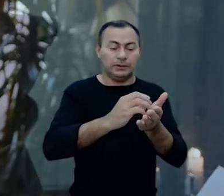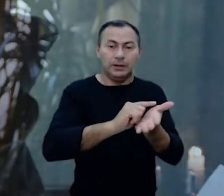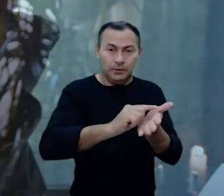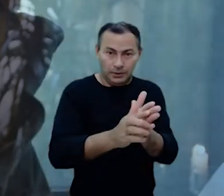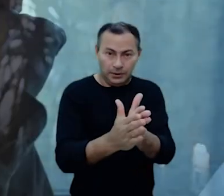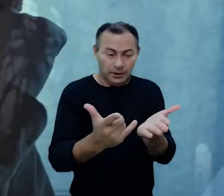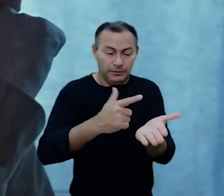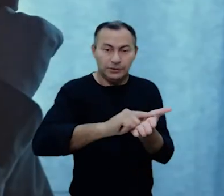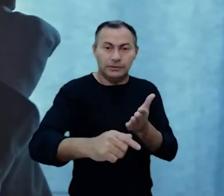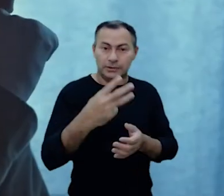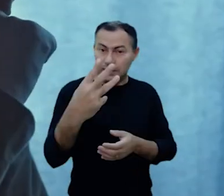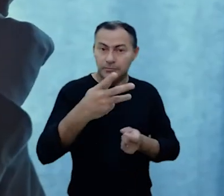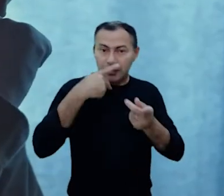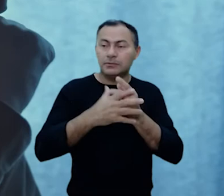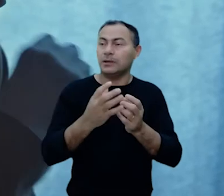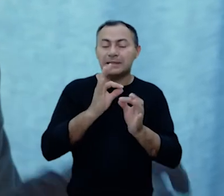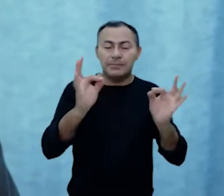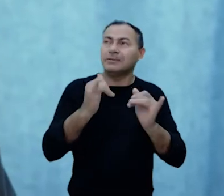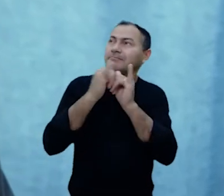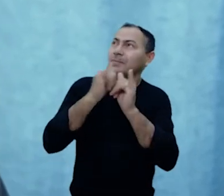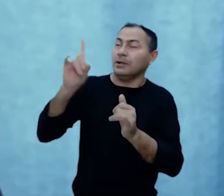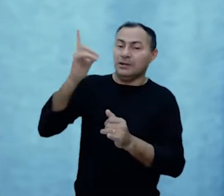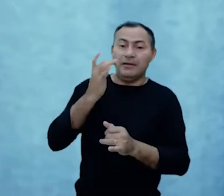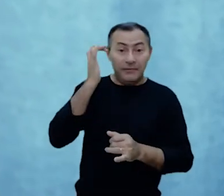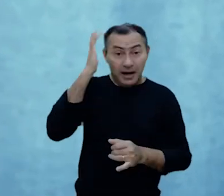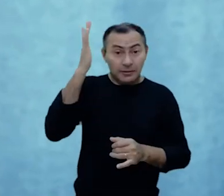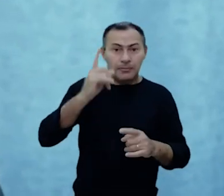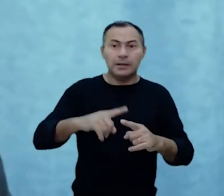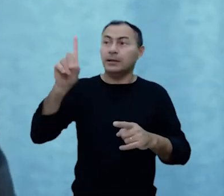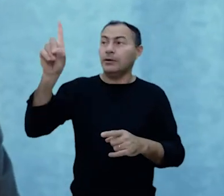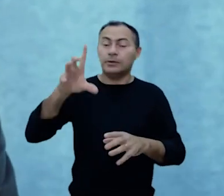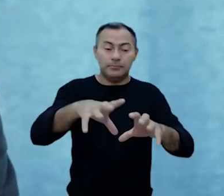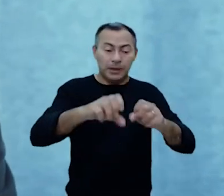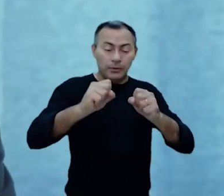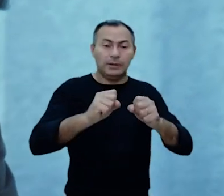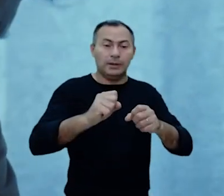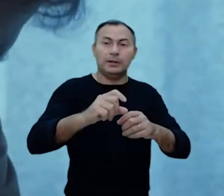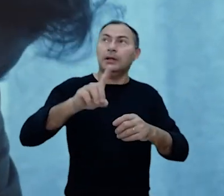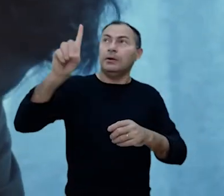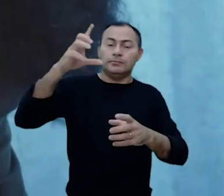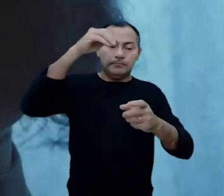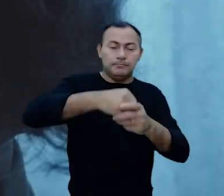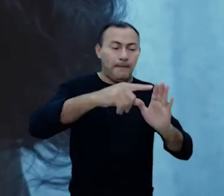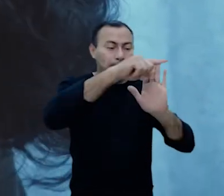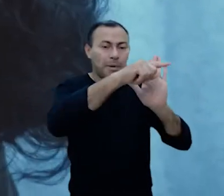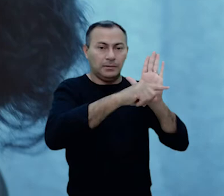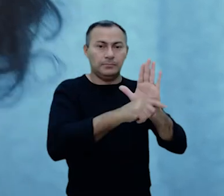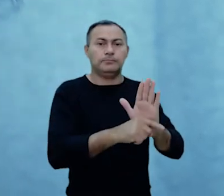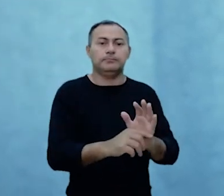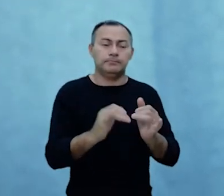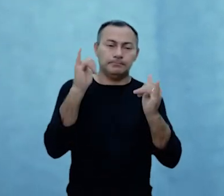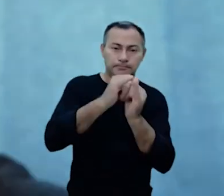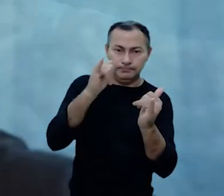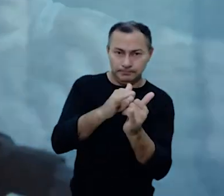Não é assim tão simples para o homem ser reconciliado com Deus, fato é que quando o homem pecou, Deus imediatamente colocou em ação esse plano